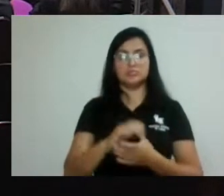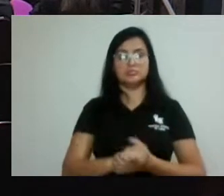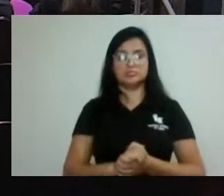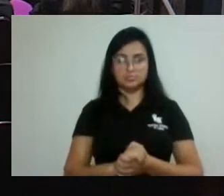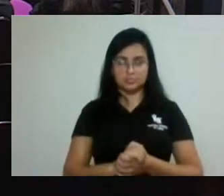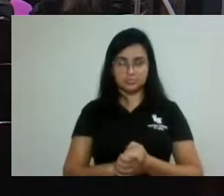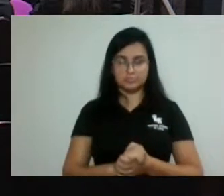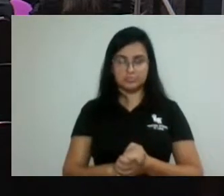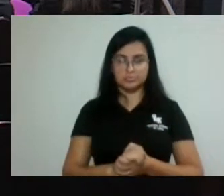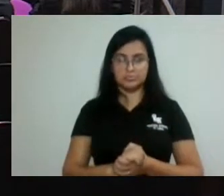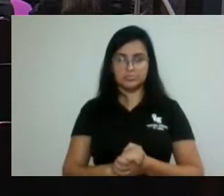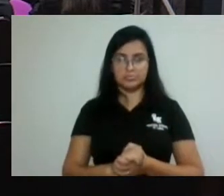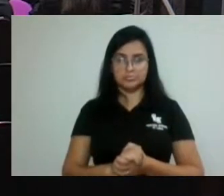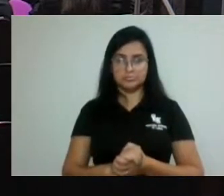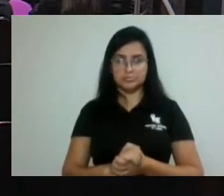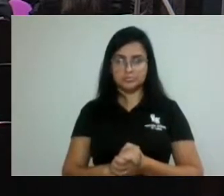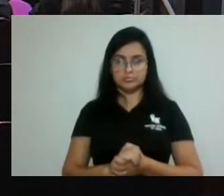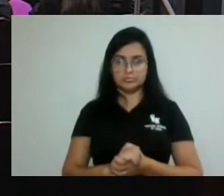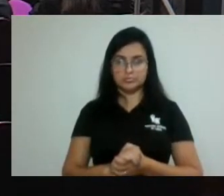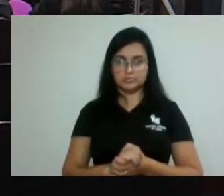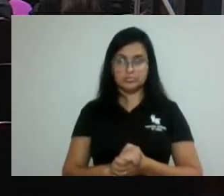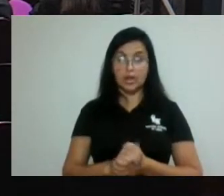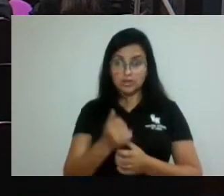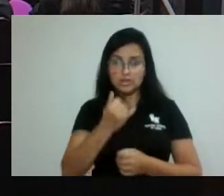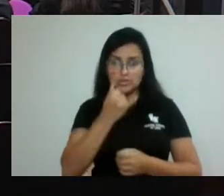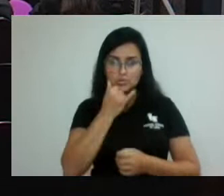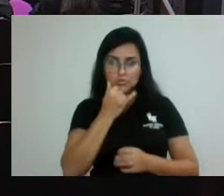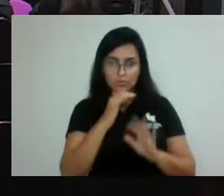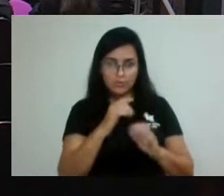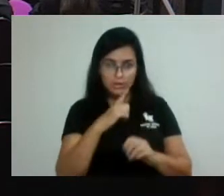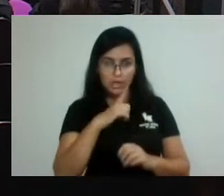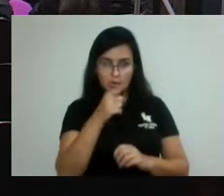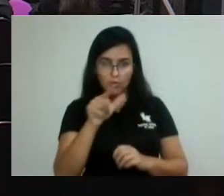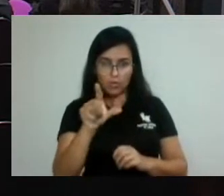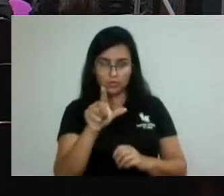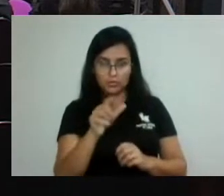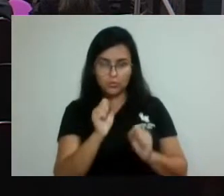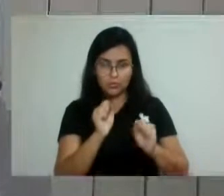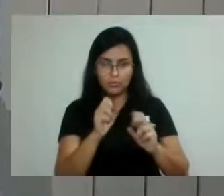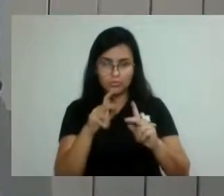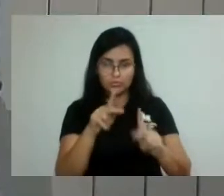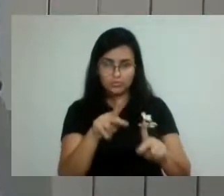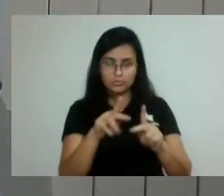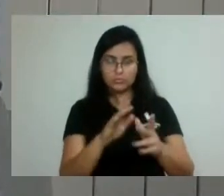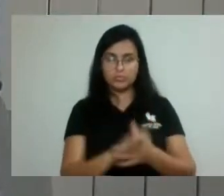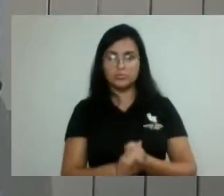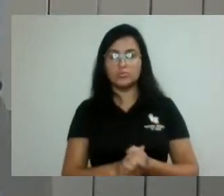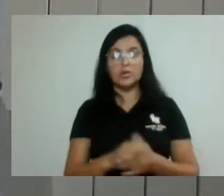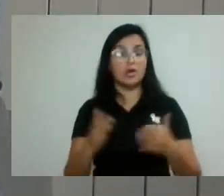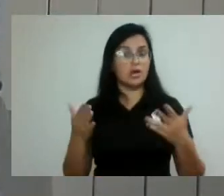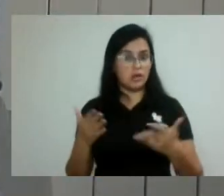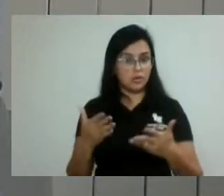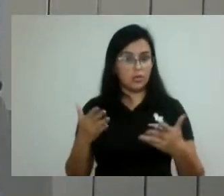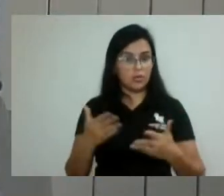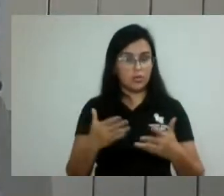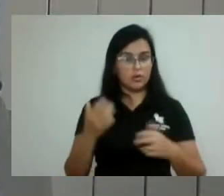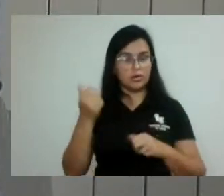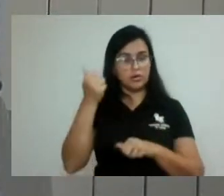outra ainda? Então, desculpe, que eu pensei que era só isso. Pode continuar. Então, agora, aqui é a emenda substitutiva.